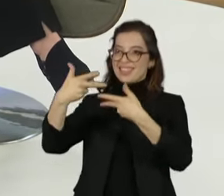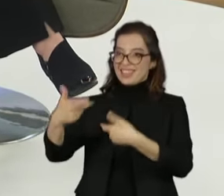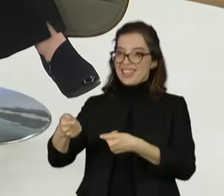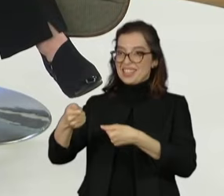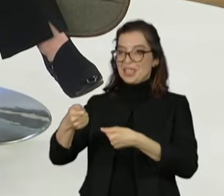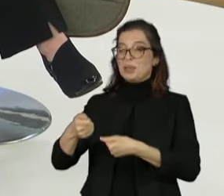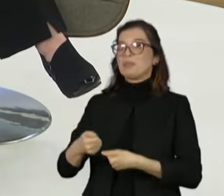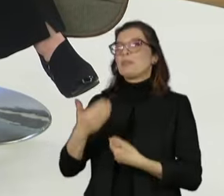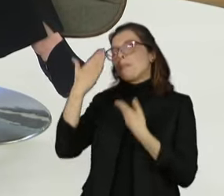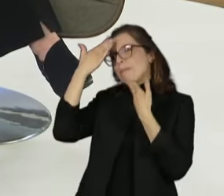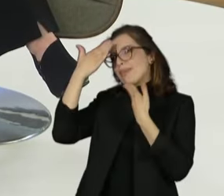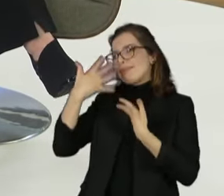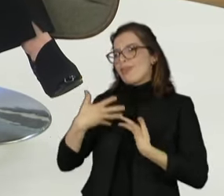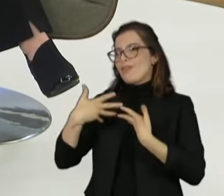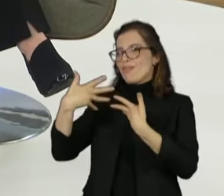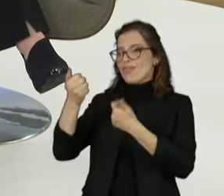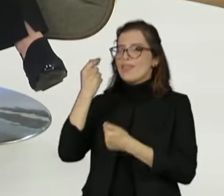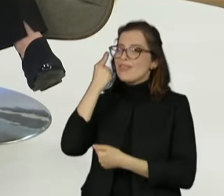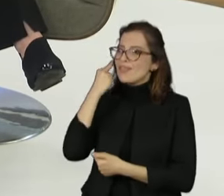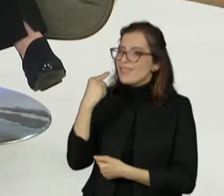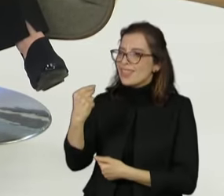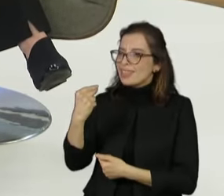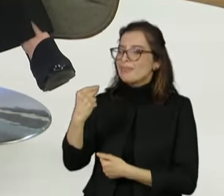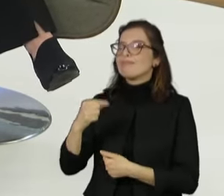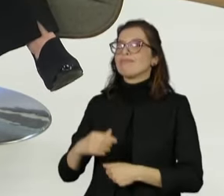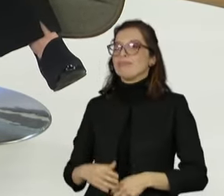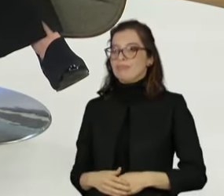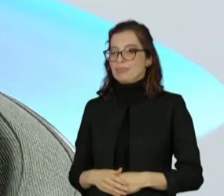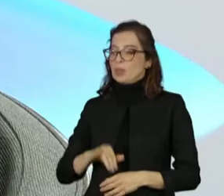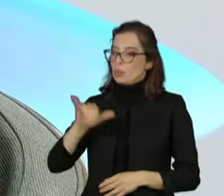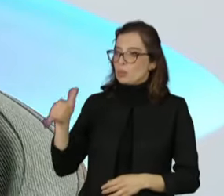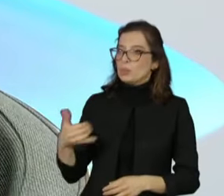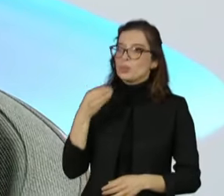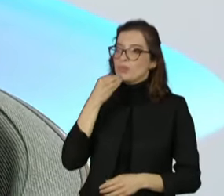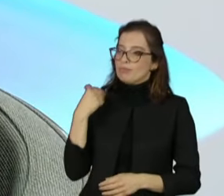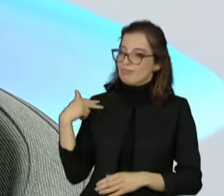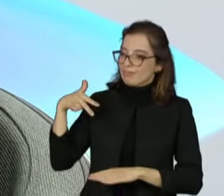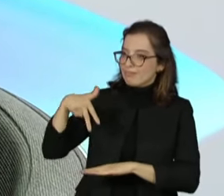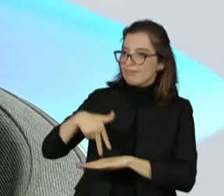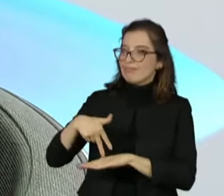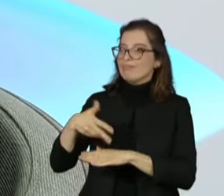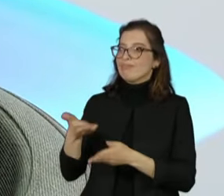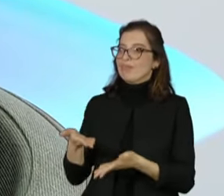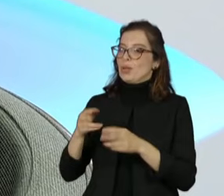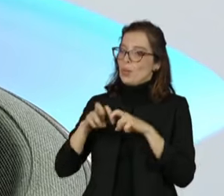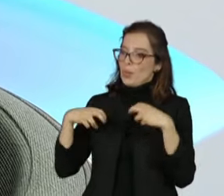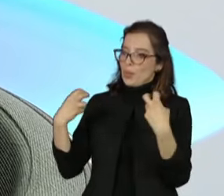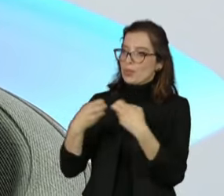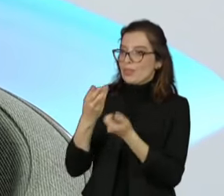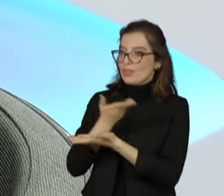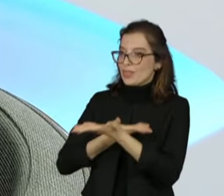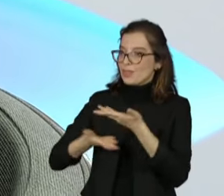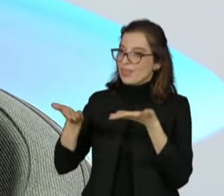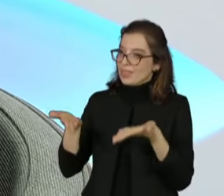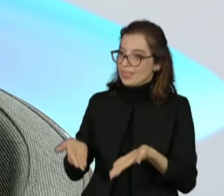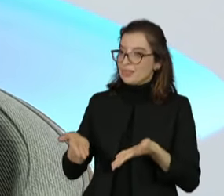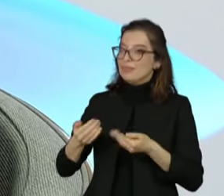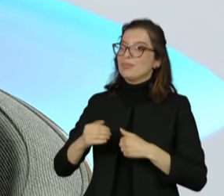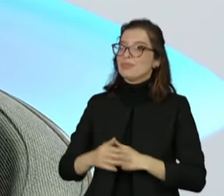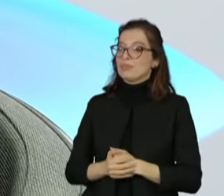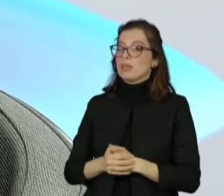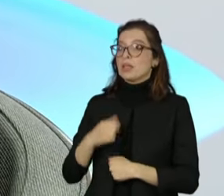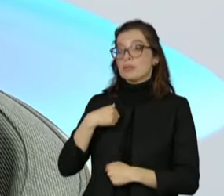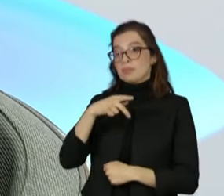agradecer, em nome da democracia, a oportunidade que você, através do programa Roda Viva, doutor Maluf, diretor-presidente da TV